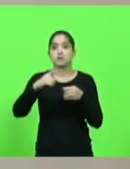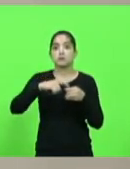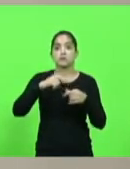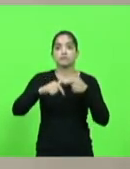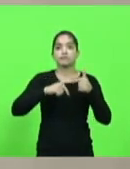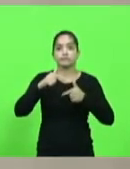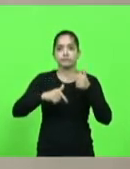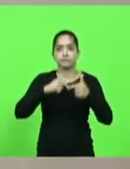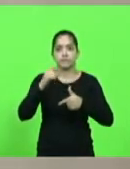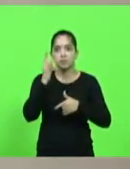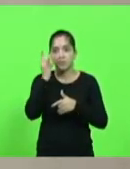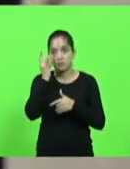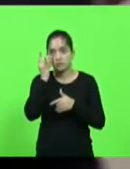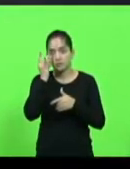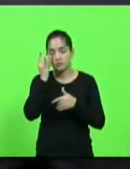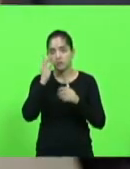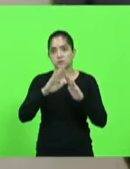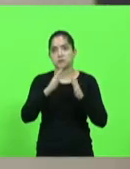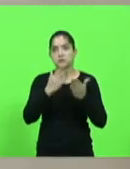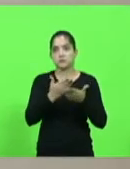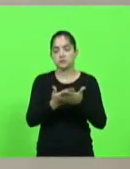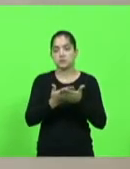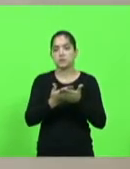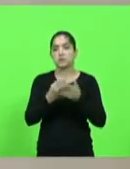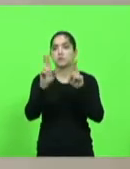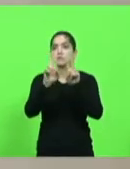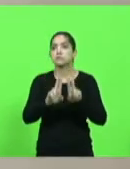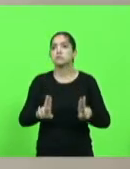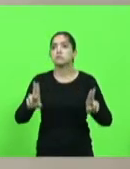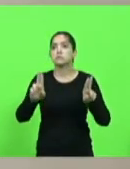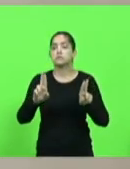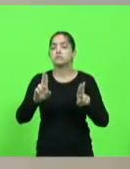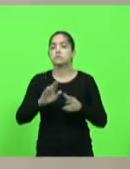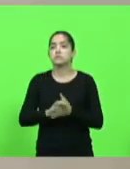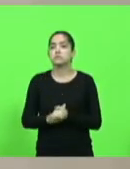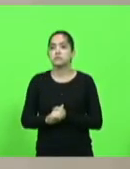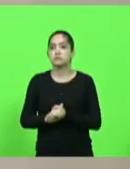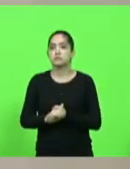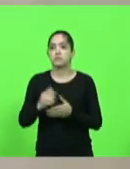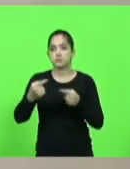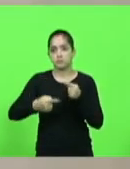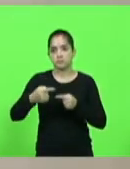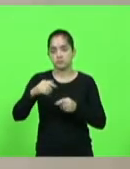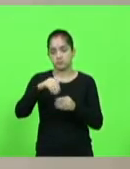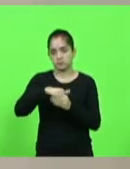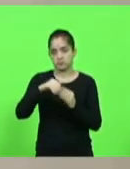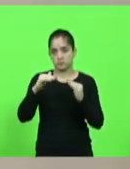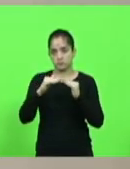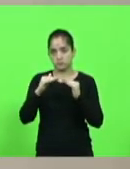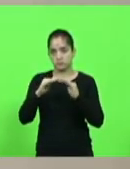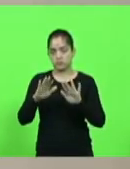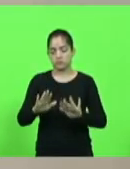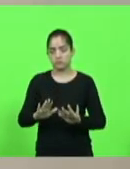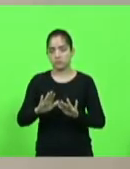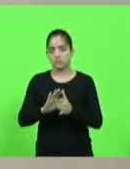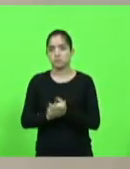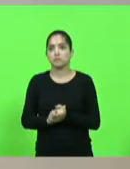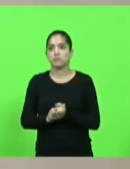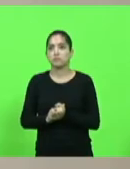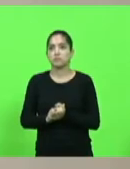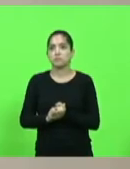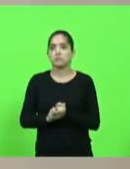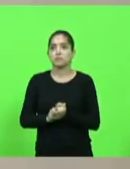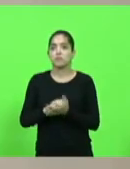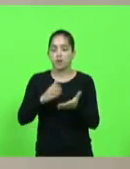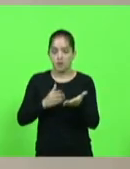presenciais do Colégio de Aplicação da Universidade Federal de Santa Catarina. Em discussão. Não havendo quem queira discutir em votação, deputados que aprovam, permaneçam como se encontra.